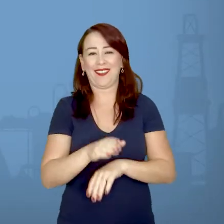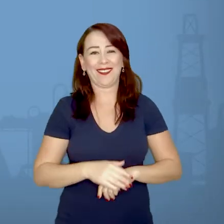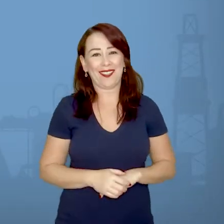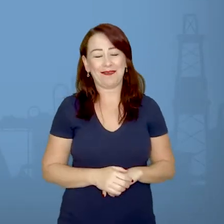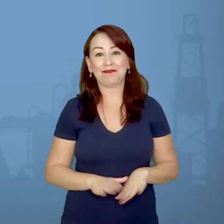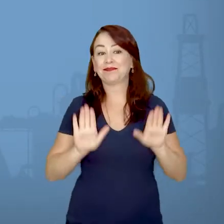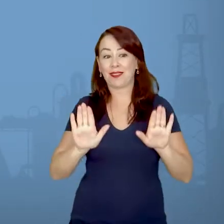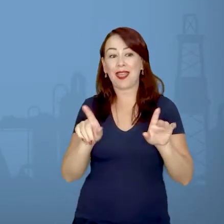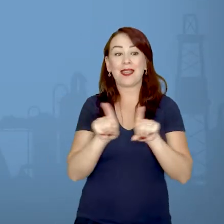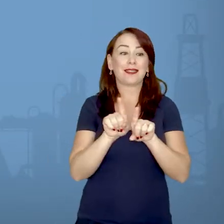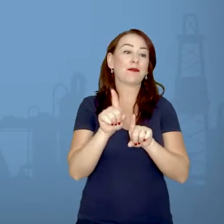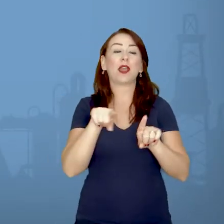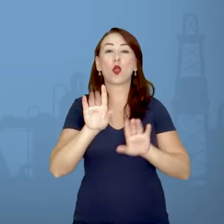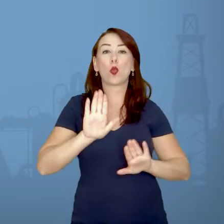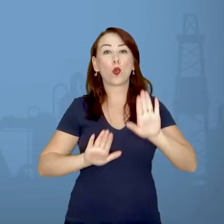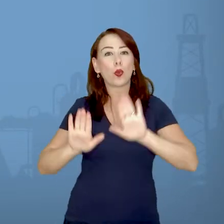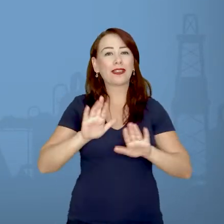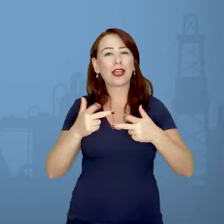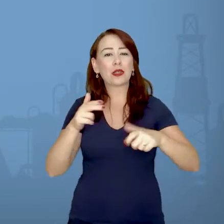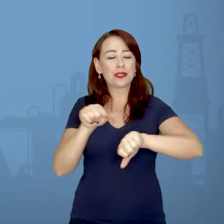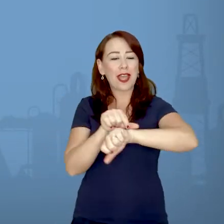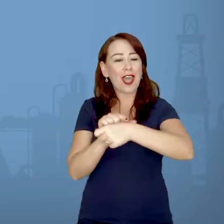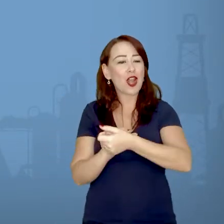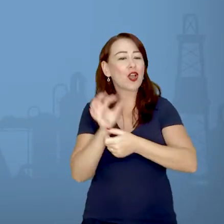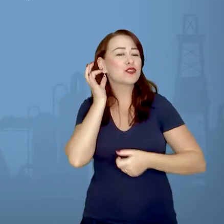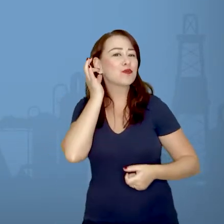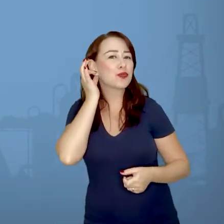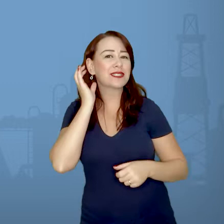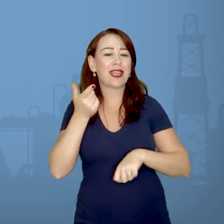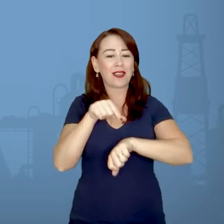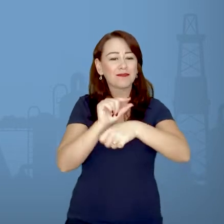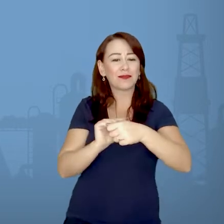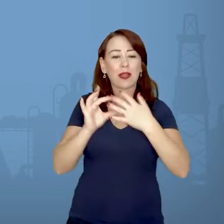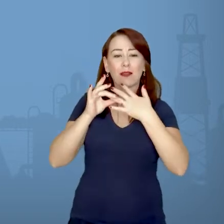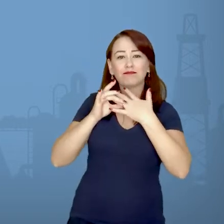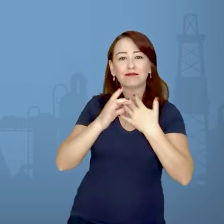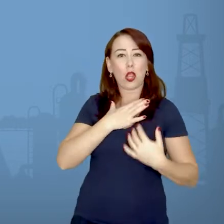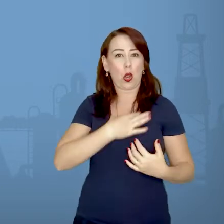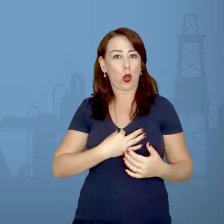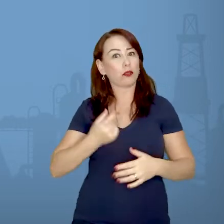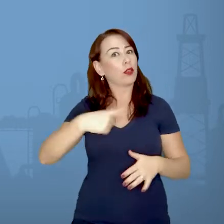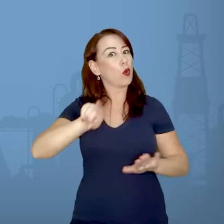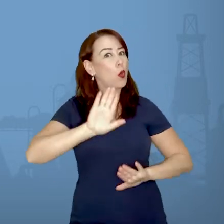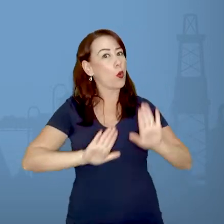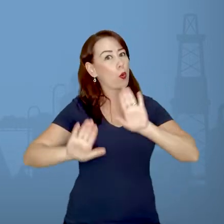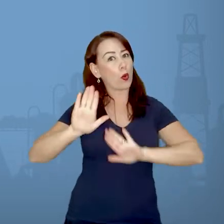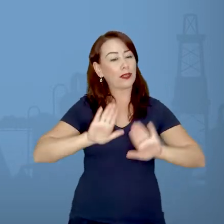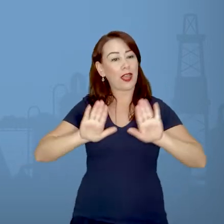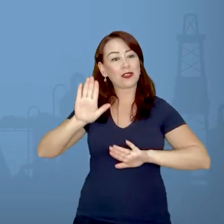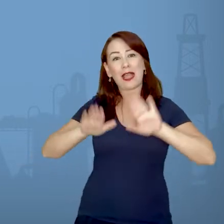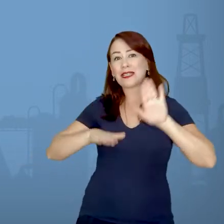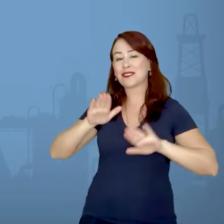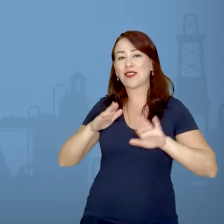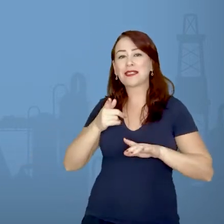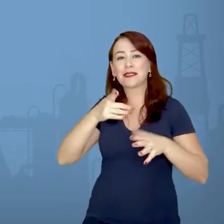importante ter cuidado com adornos, como relógio, pulseiras, cordões, anéis, brincos e outros que, de alguma forma,